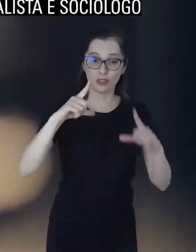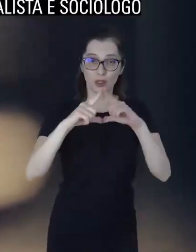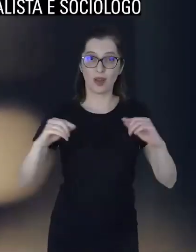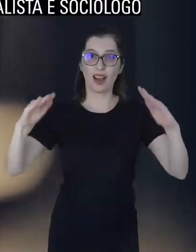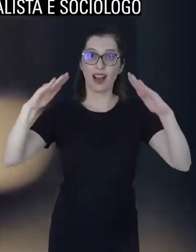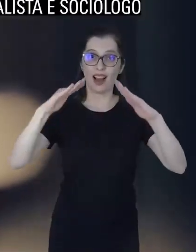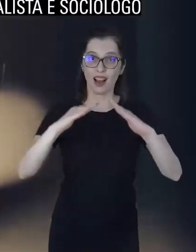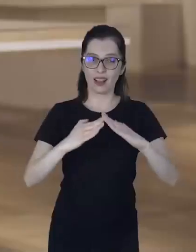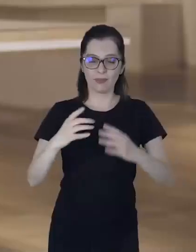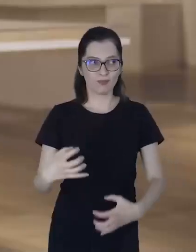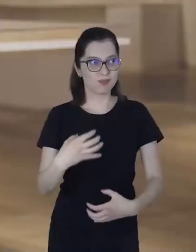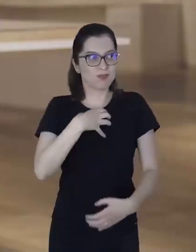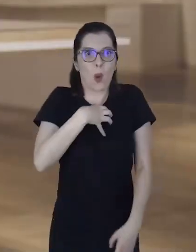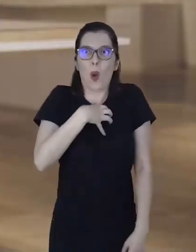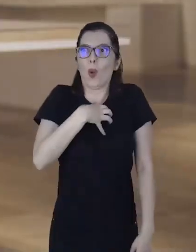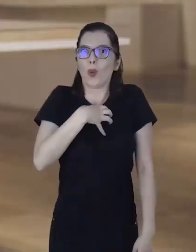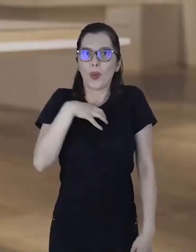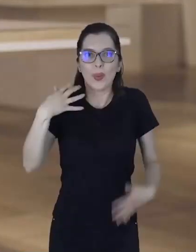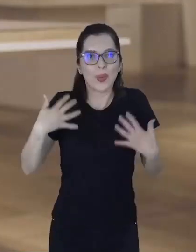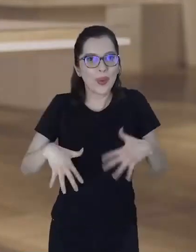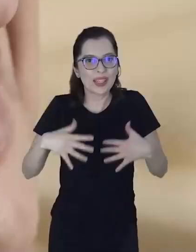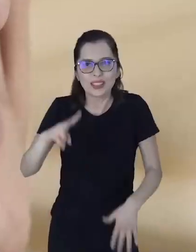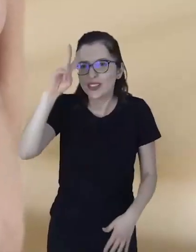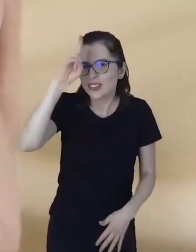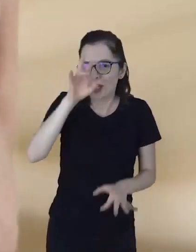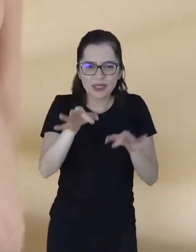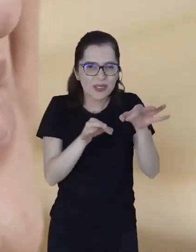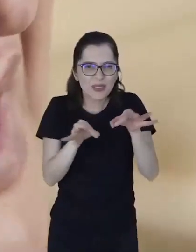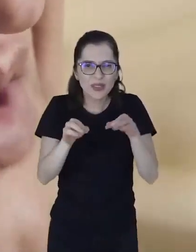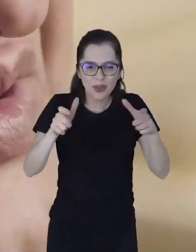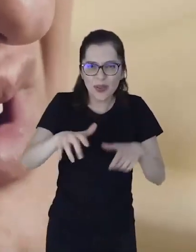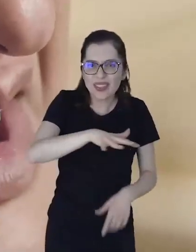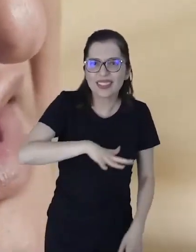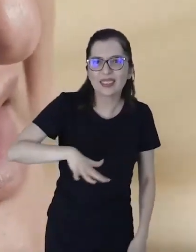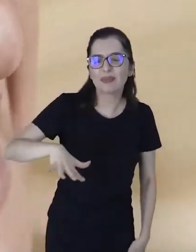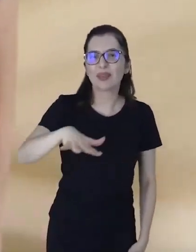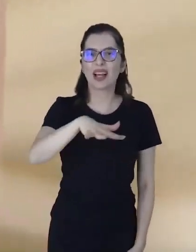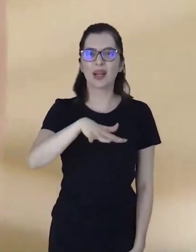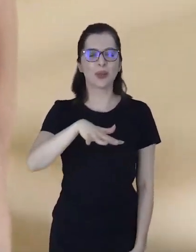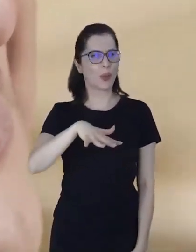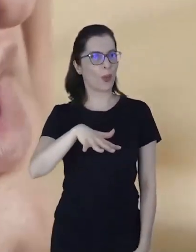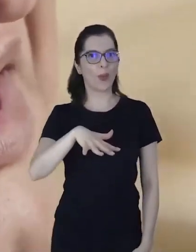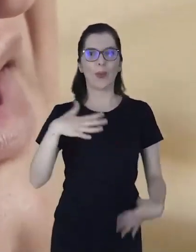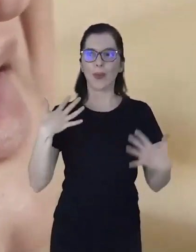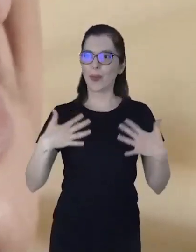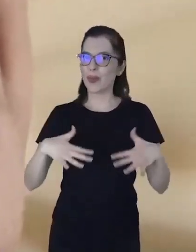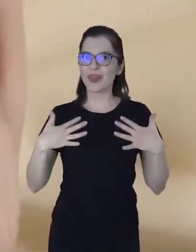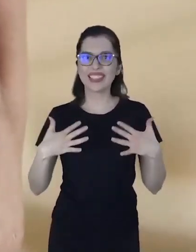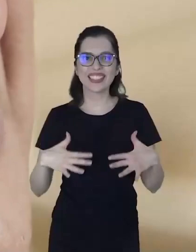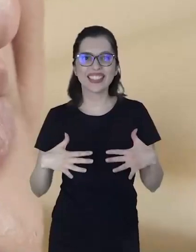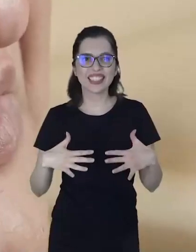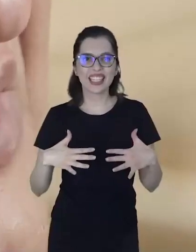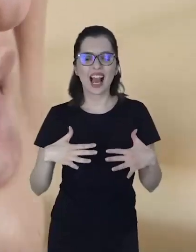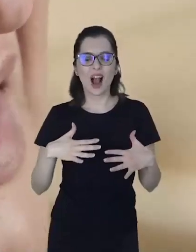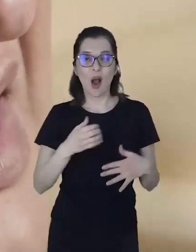Japan House e simplesmente impactado. Ele é grisalho. Com a história, com a estrutura e